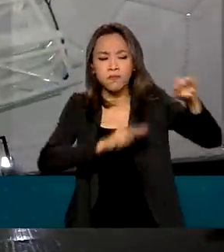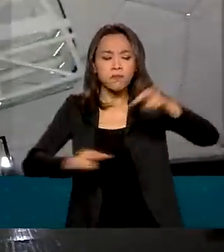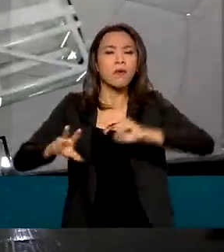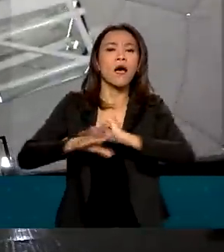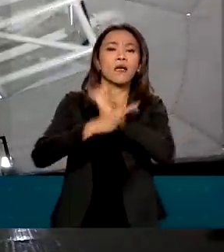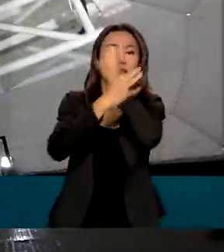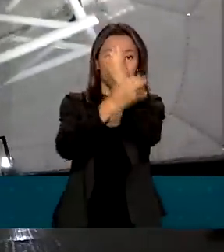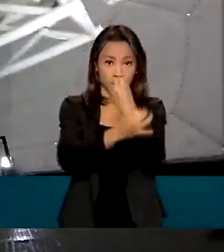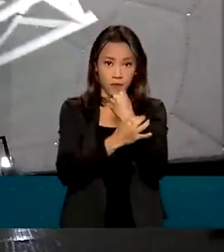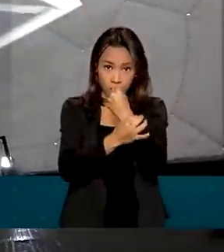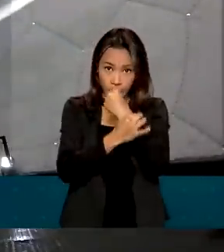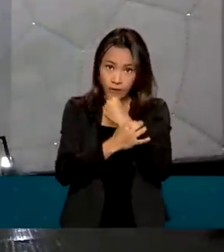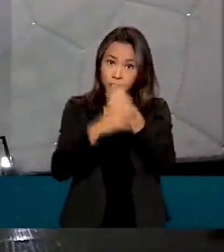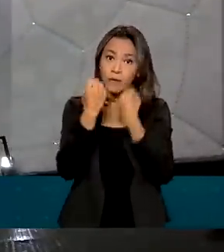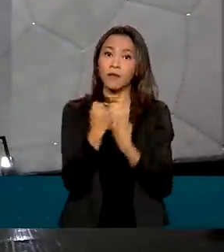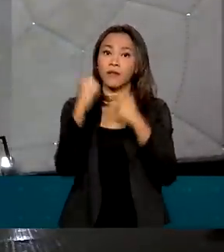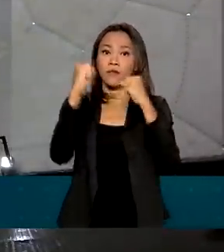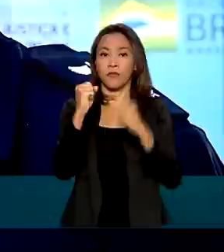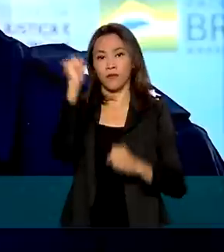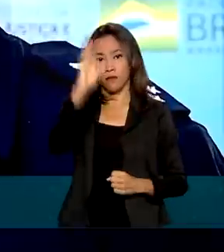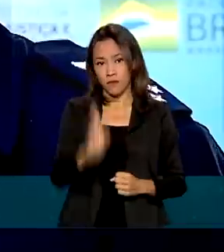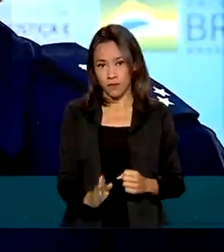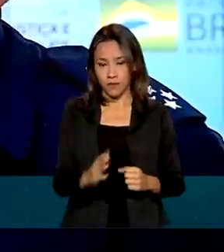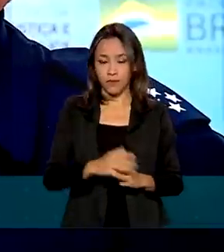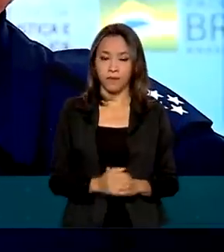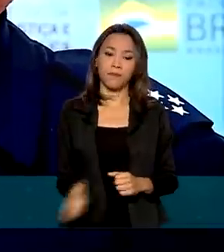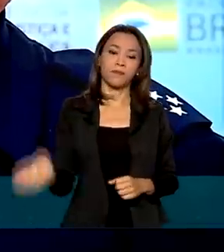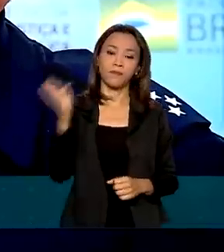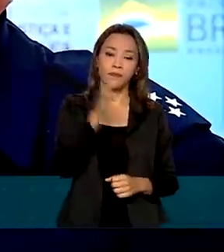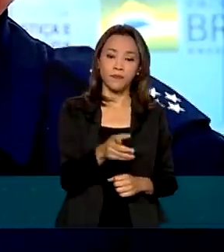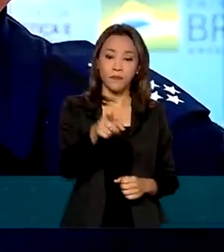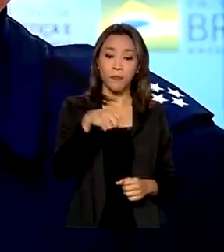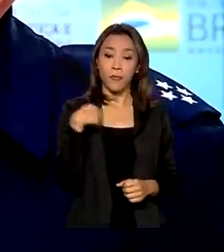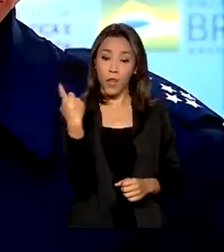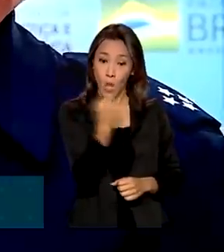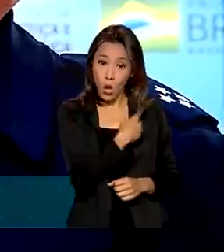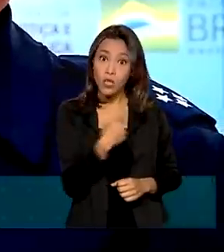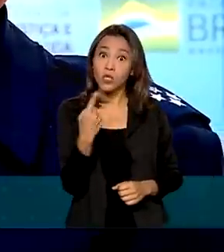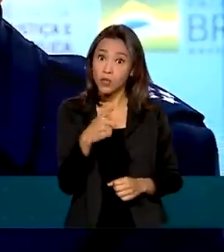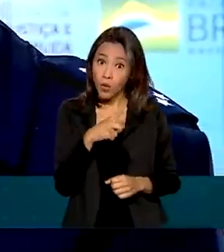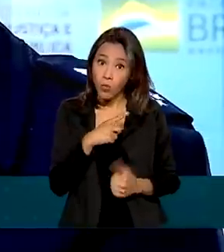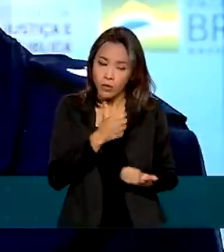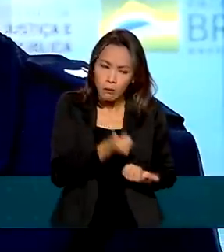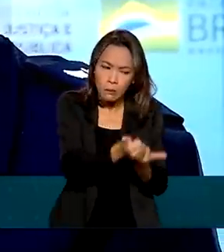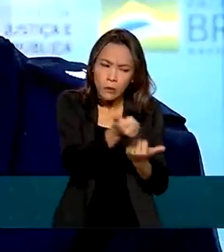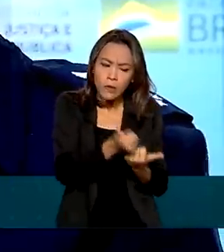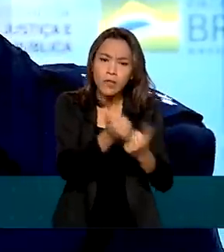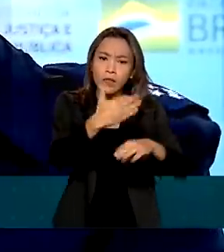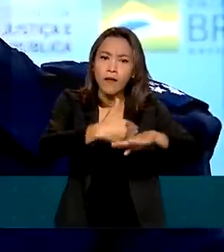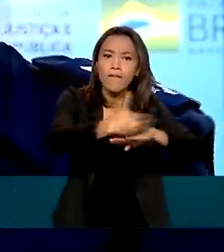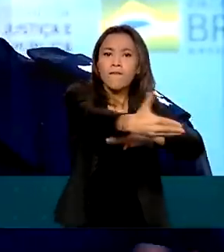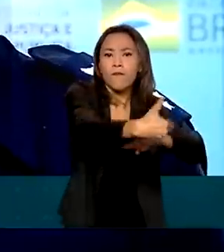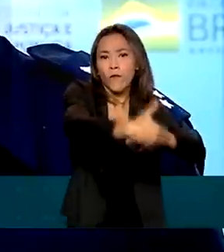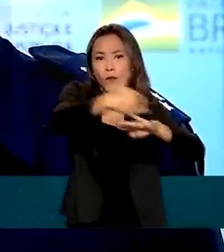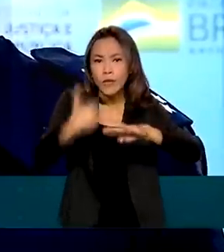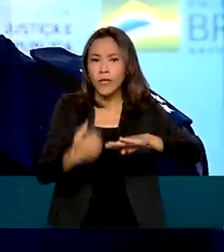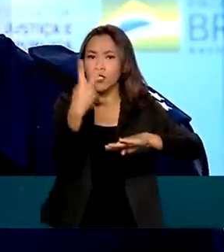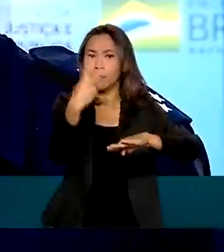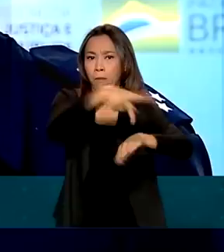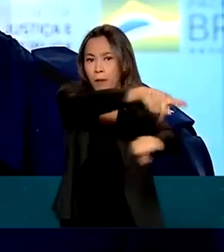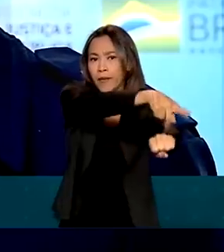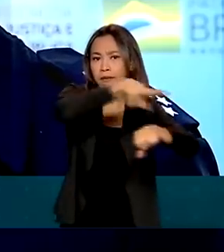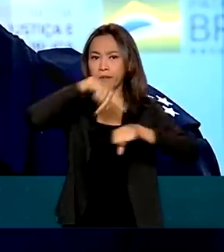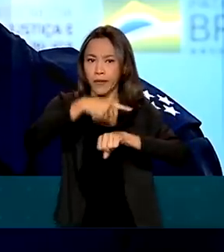soberania e a defesa do país. Nós estamos investindo tanto na fronteira para que a gente possa ter um controle efetivo de 100